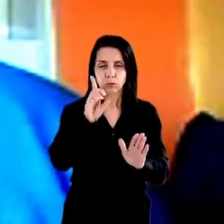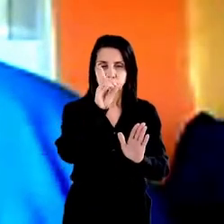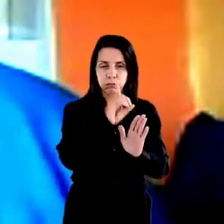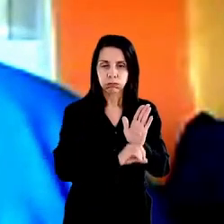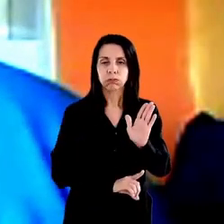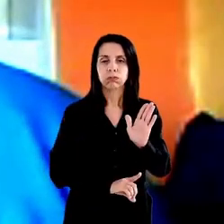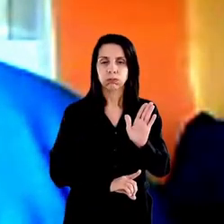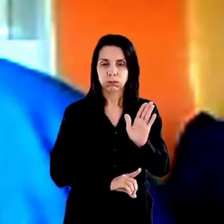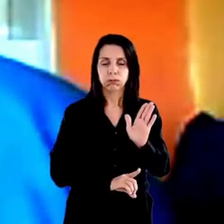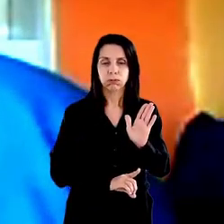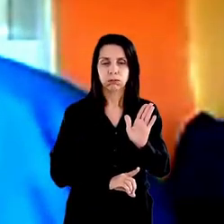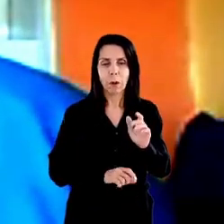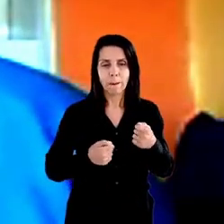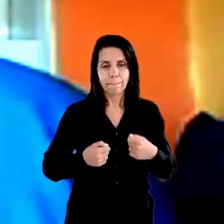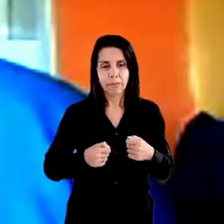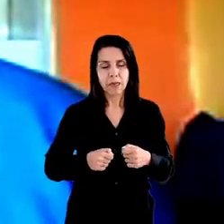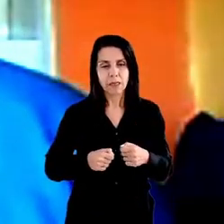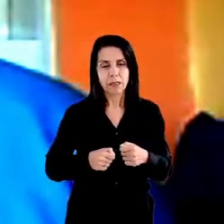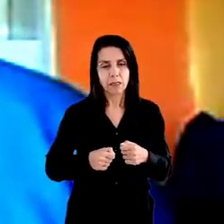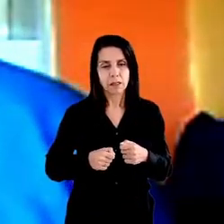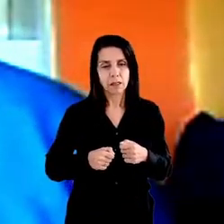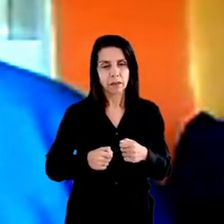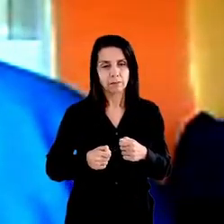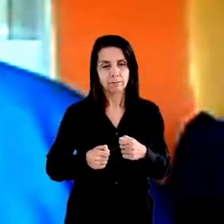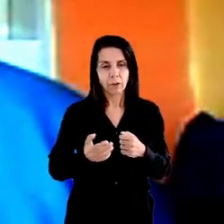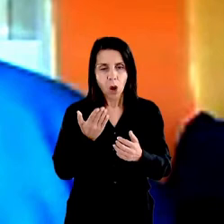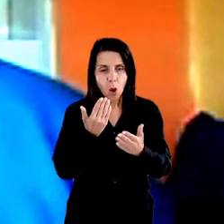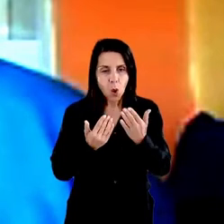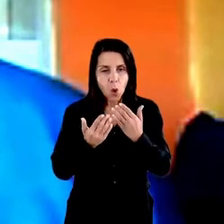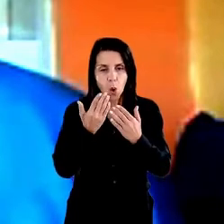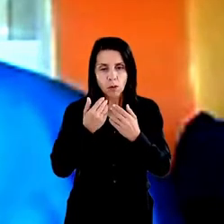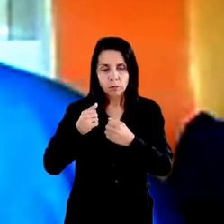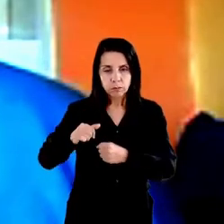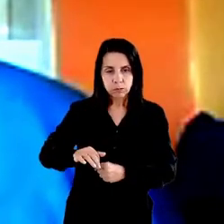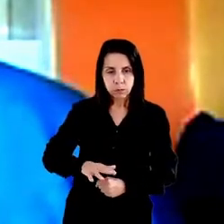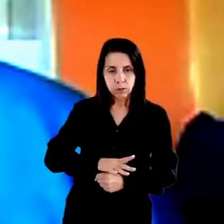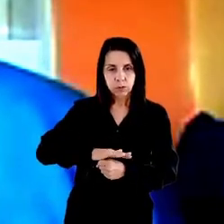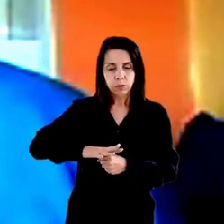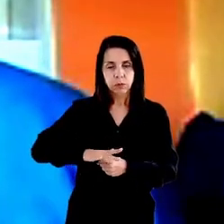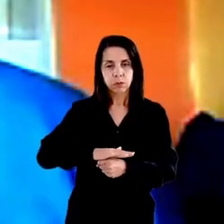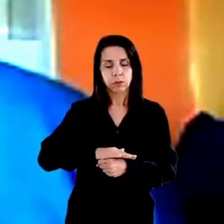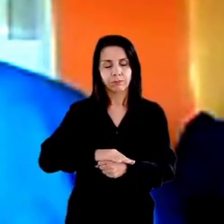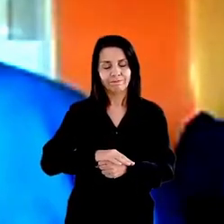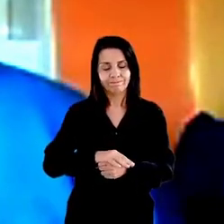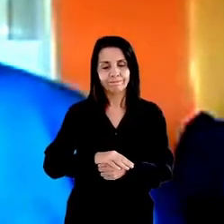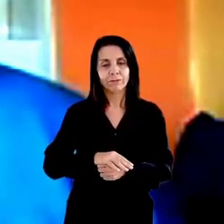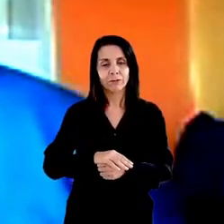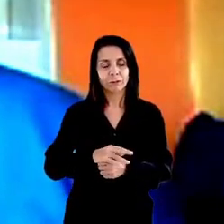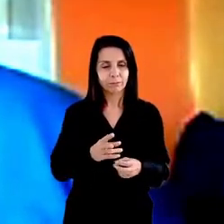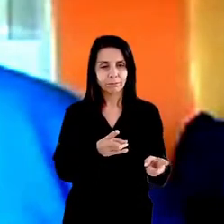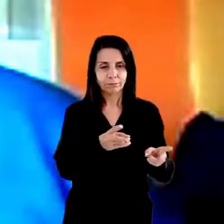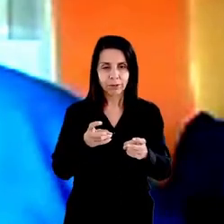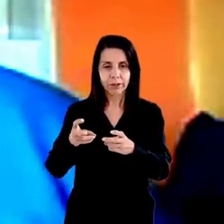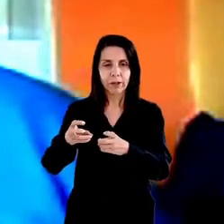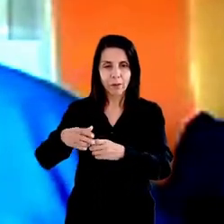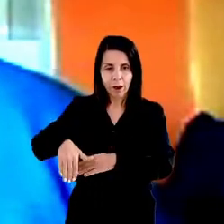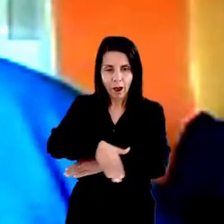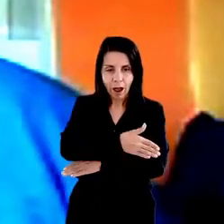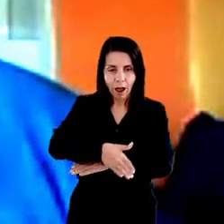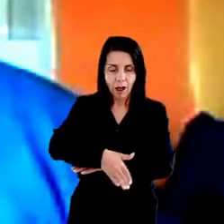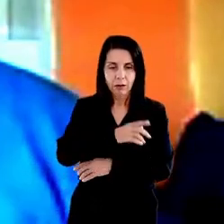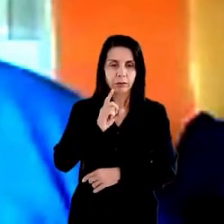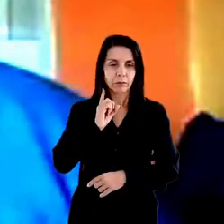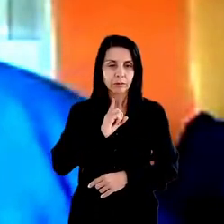cheia. O que a gente tem visto nas ruas do país nos últimos tempos, nas ruas de Belo Horizonte onde eu atuo,